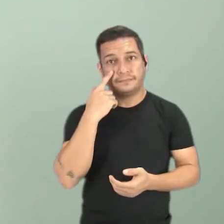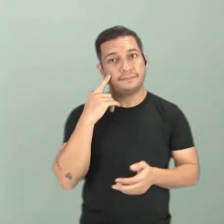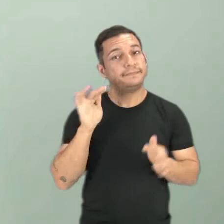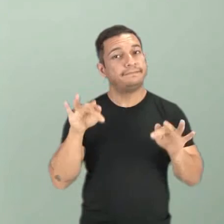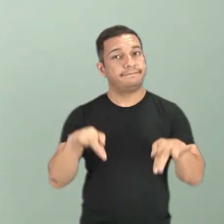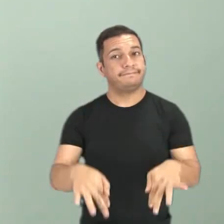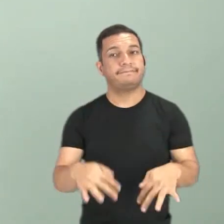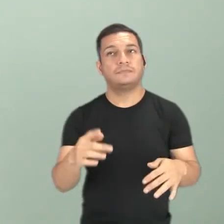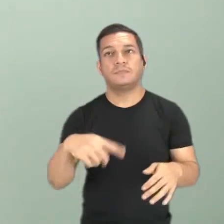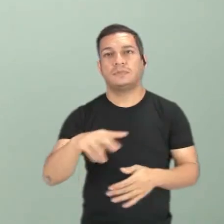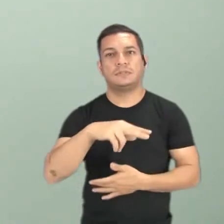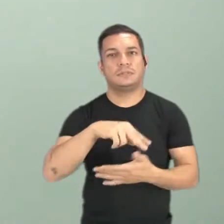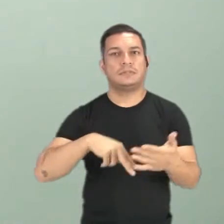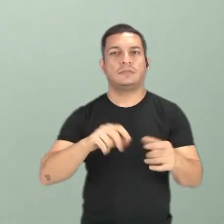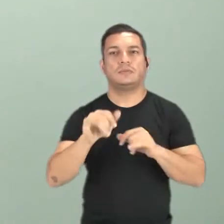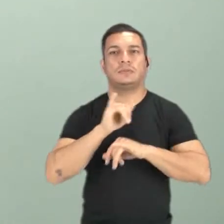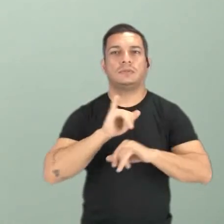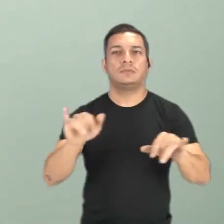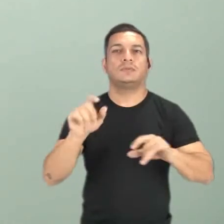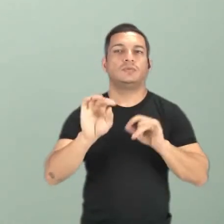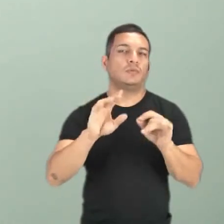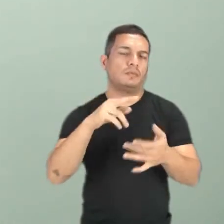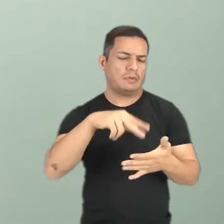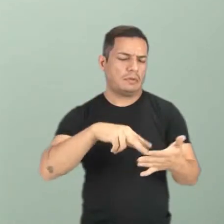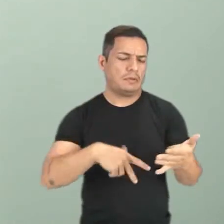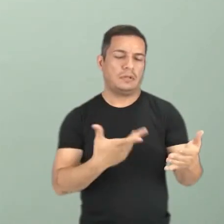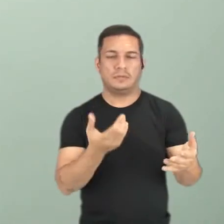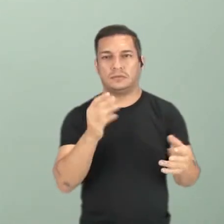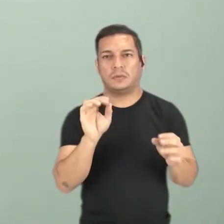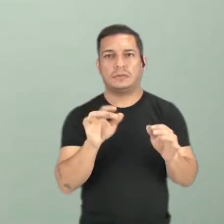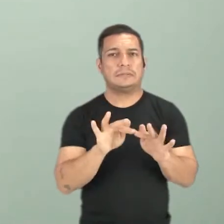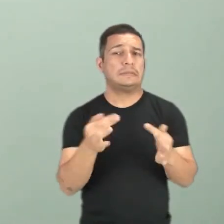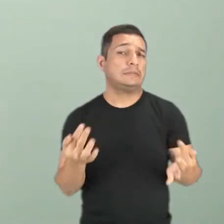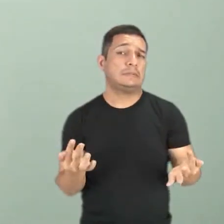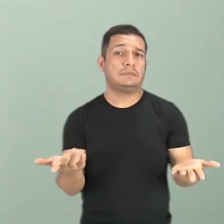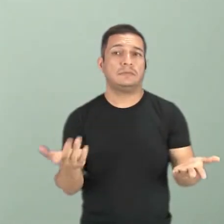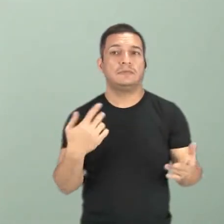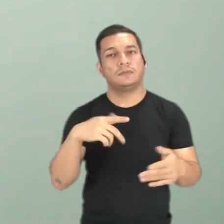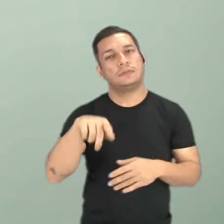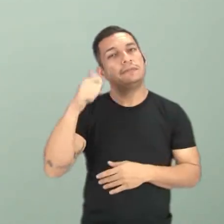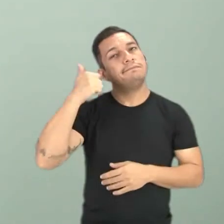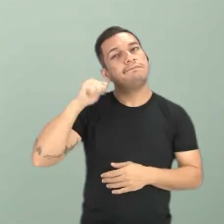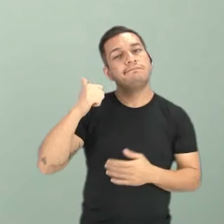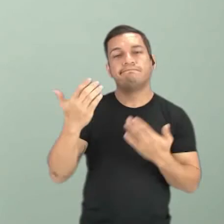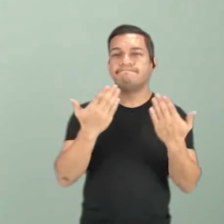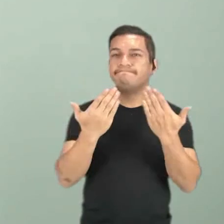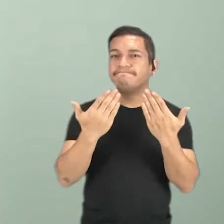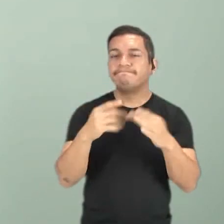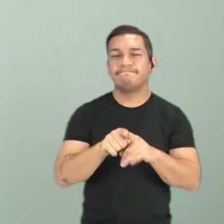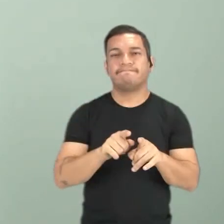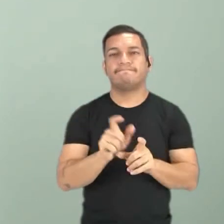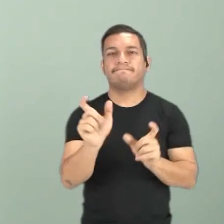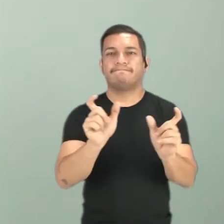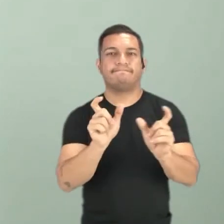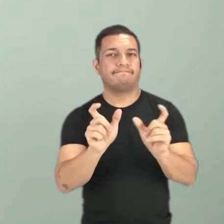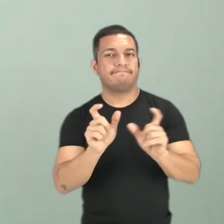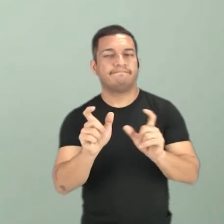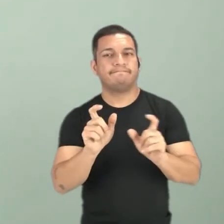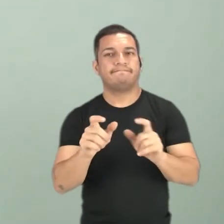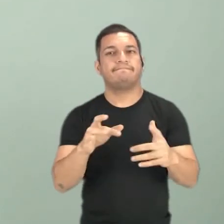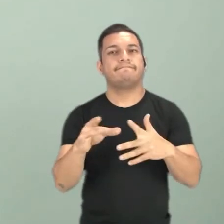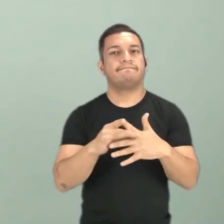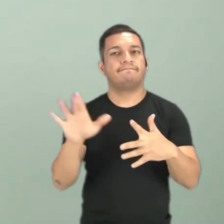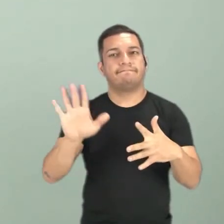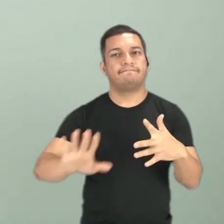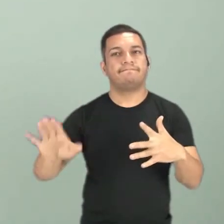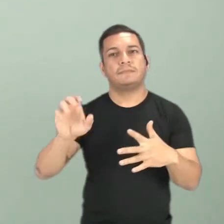é isso, gente. Não leiam mais os anúncios, apenas como uma leitura superficial. Analisem os recursos estilísticos e semióticos